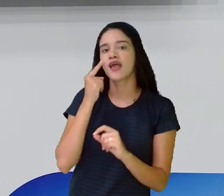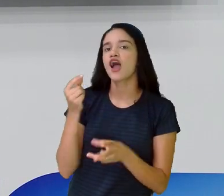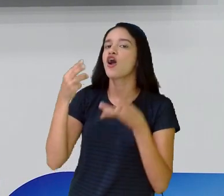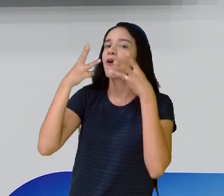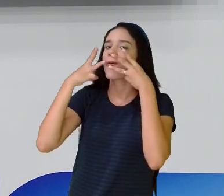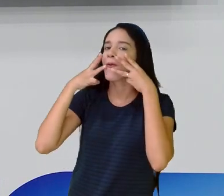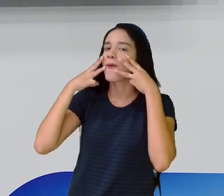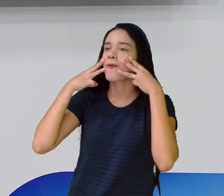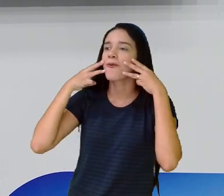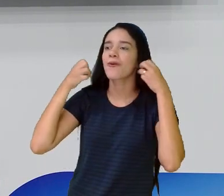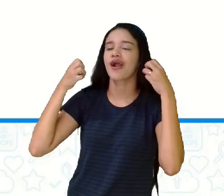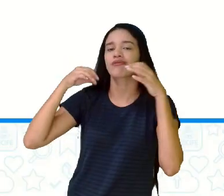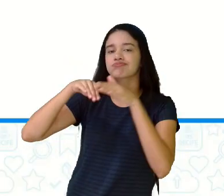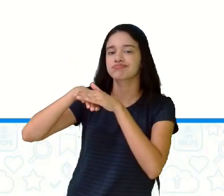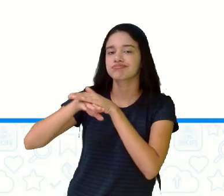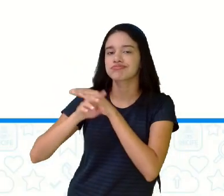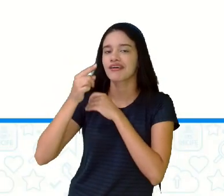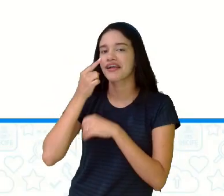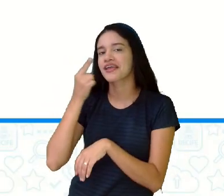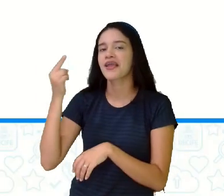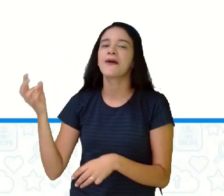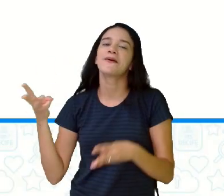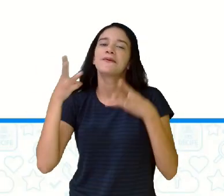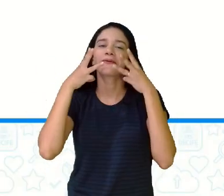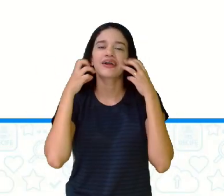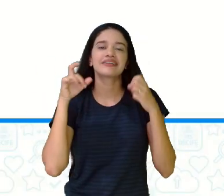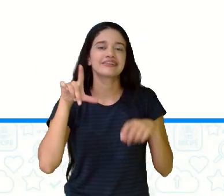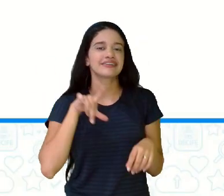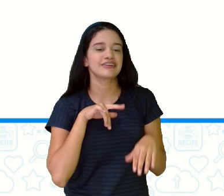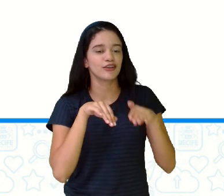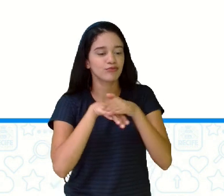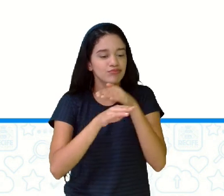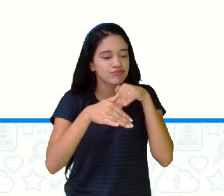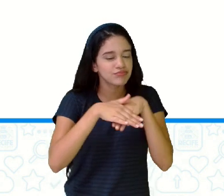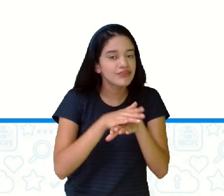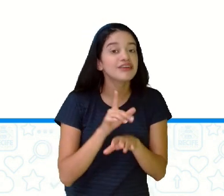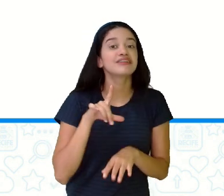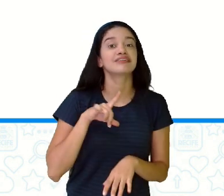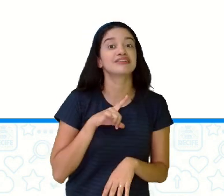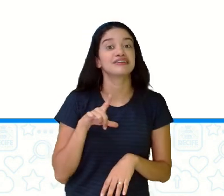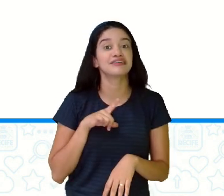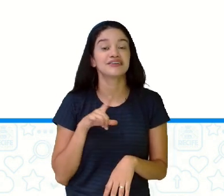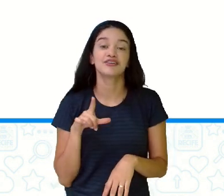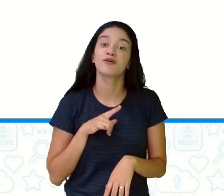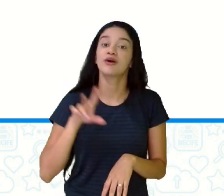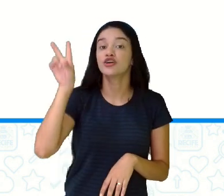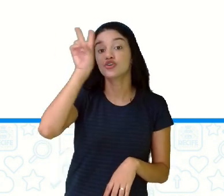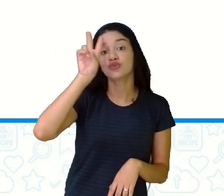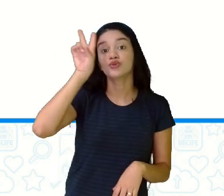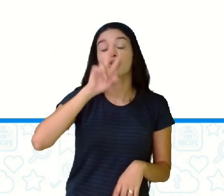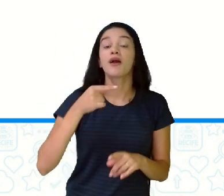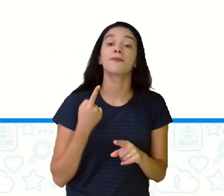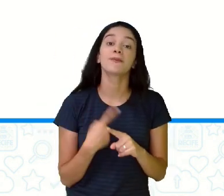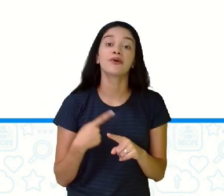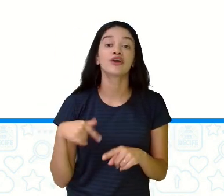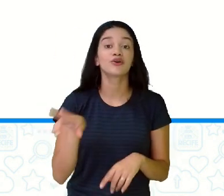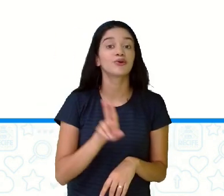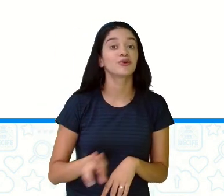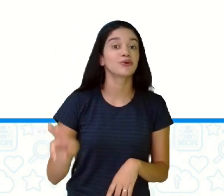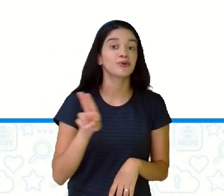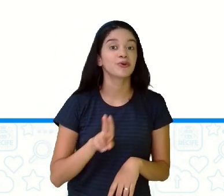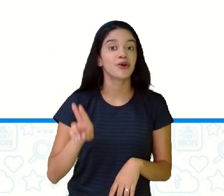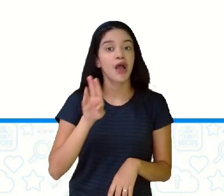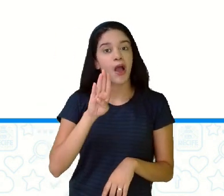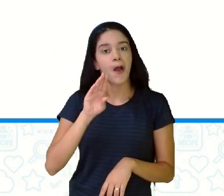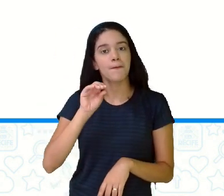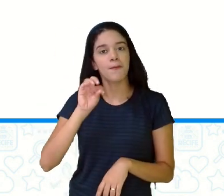gato de botas. Esse aí, que é o gatinho, que ele tem botas. Ele tem uma historinha. Que, porque ele usa a